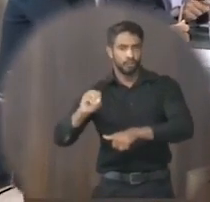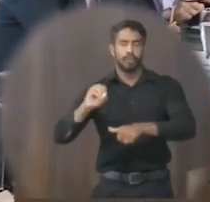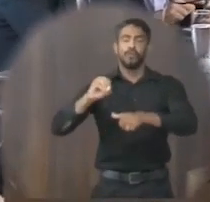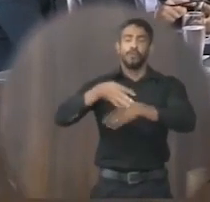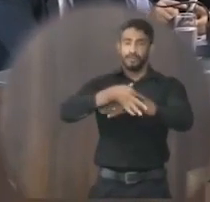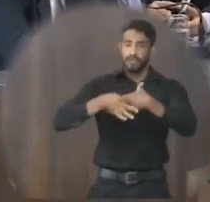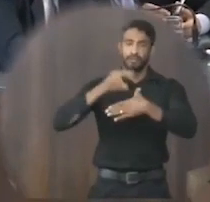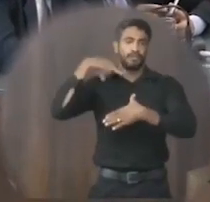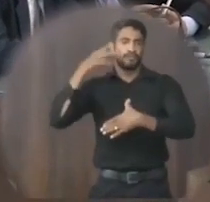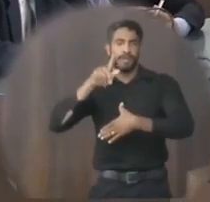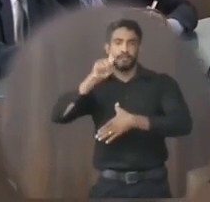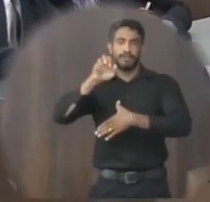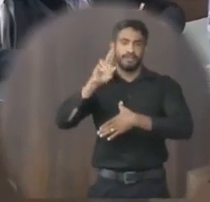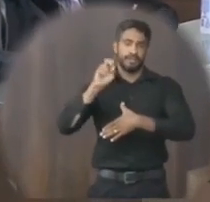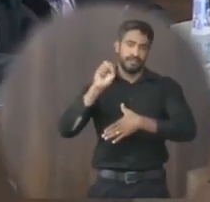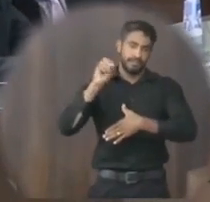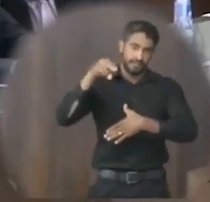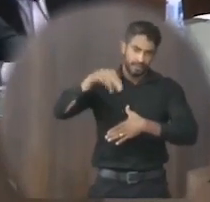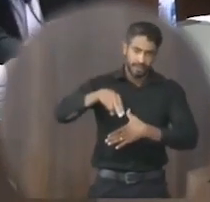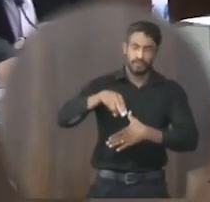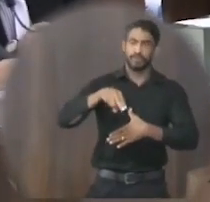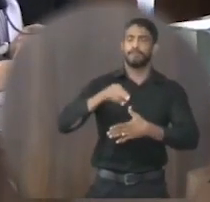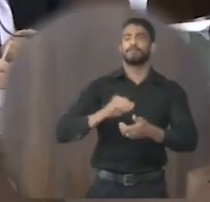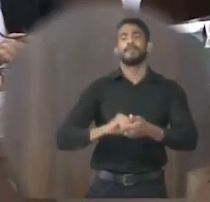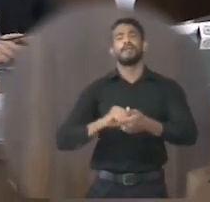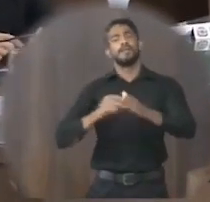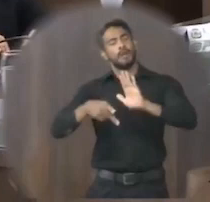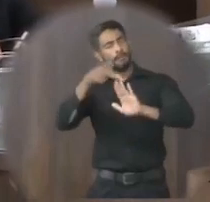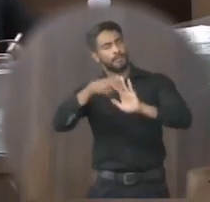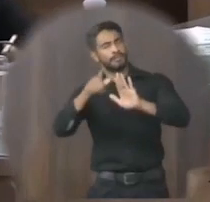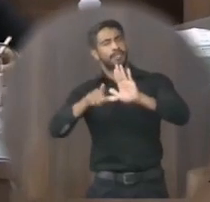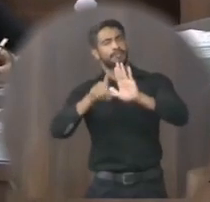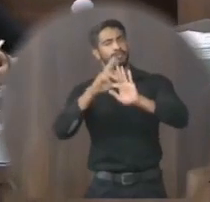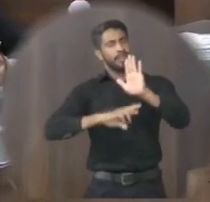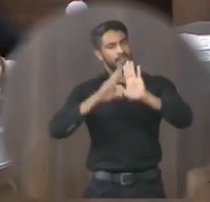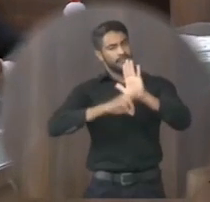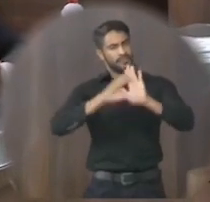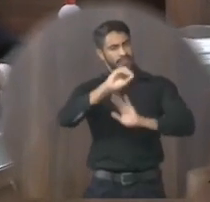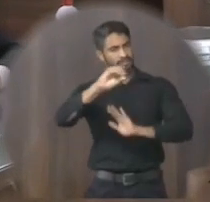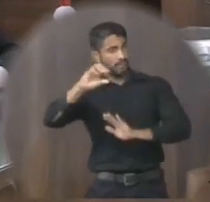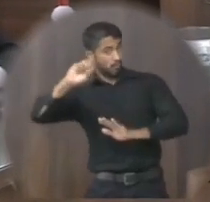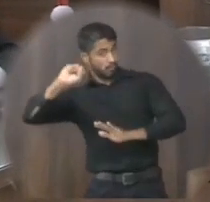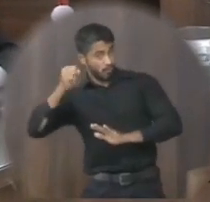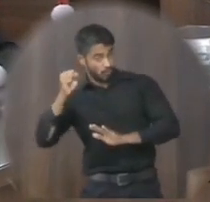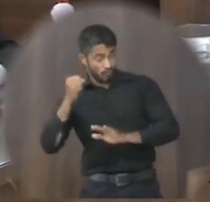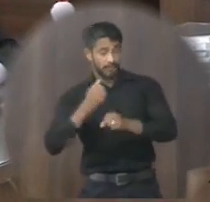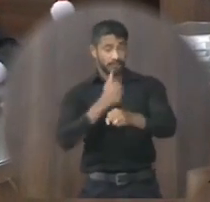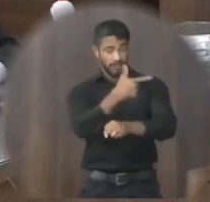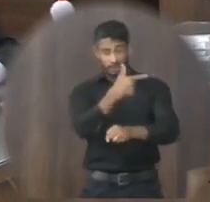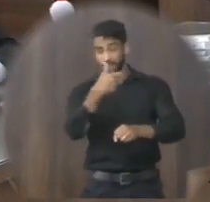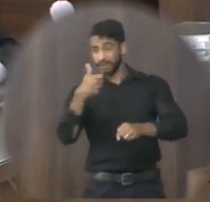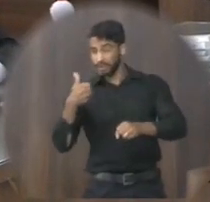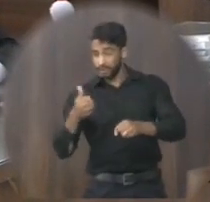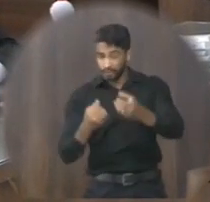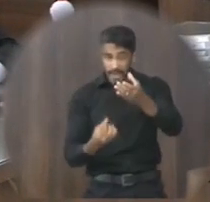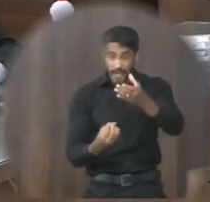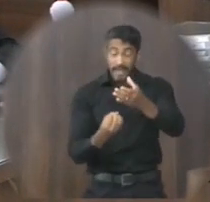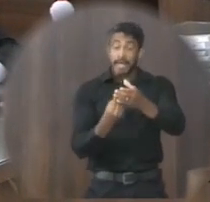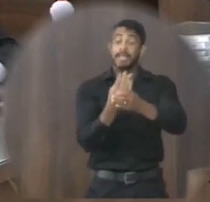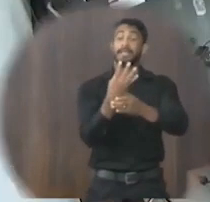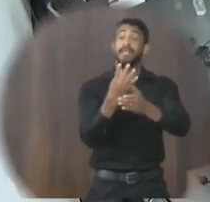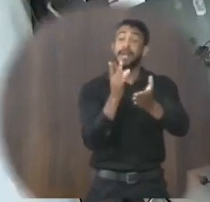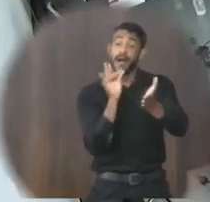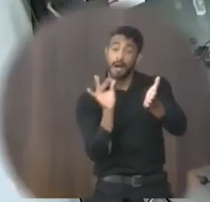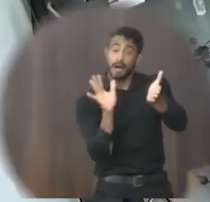autoria do vereador Gerson do Espírito Santo de Souza E projeto de resolução 008-2021 Cria o